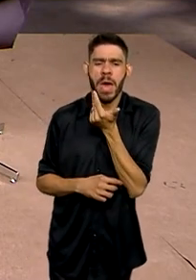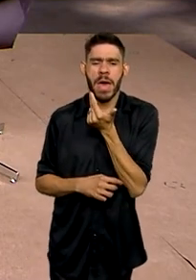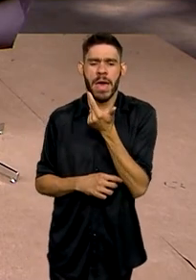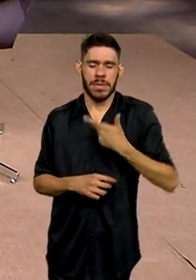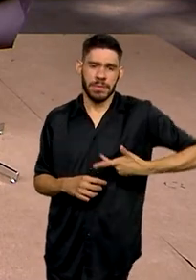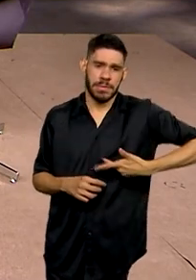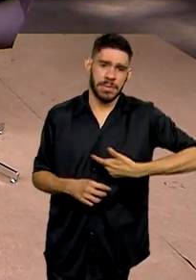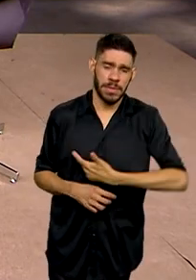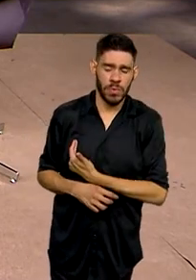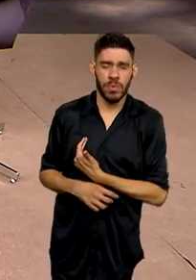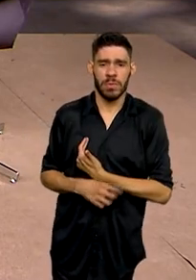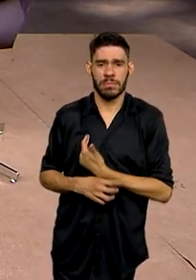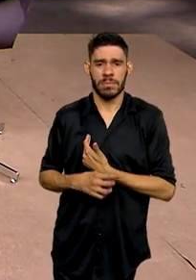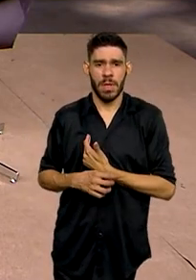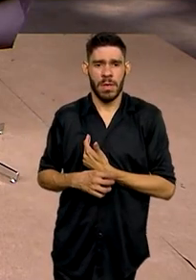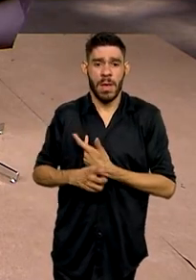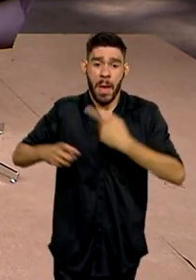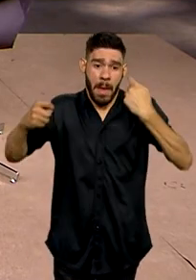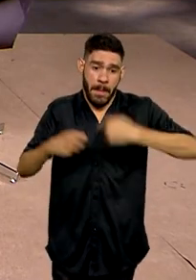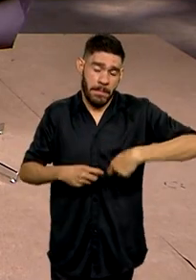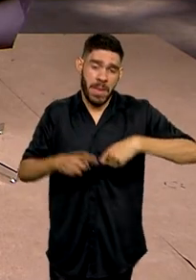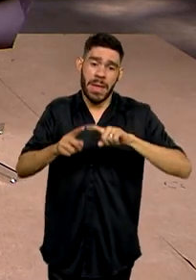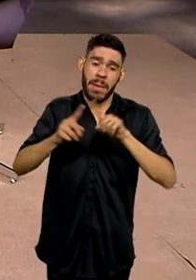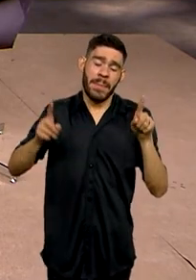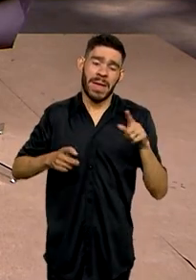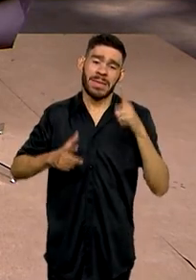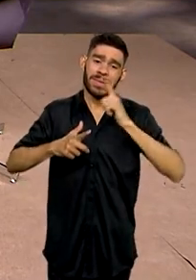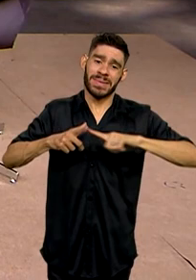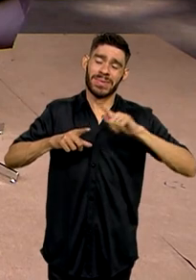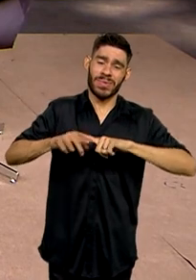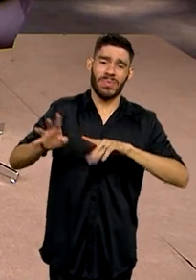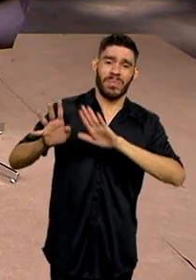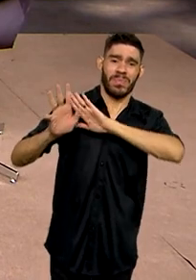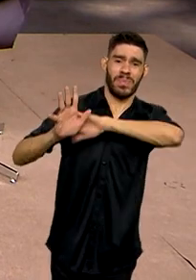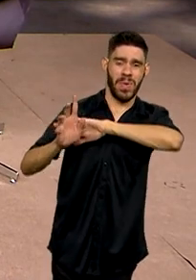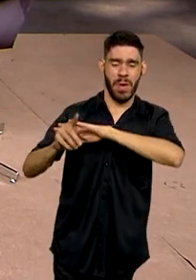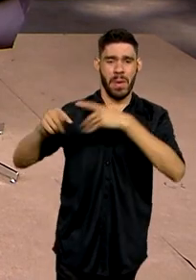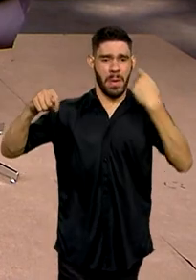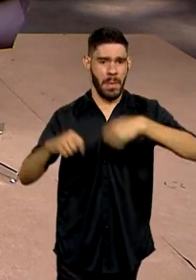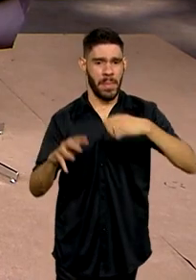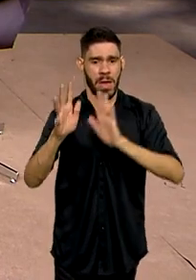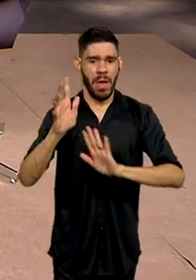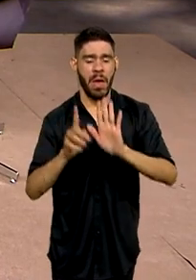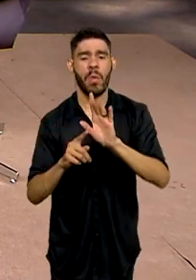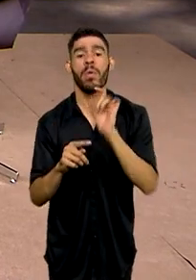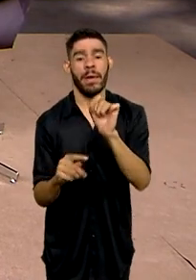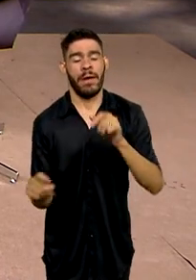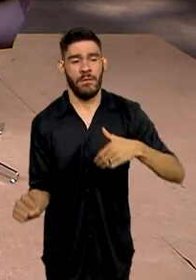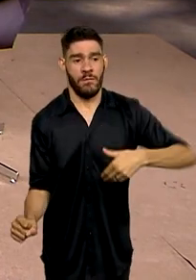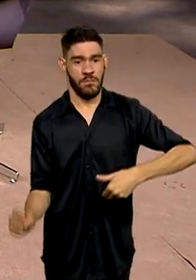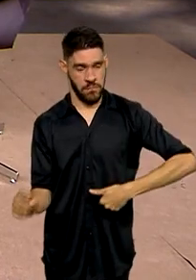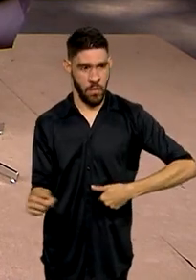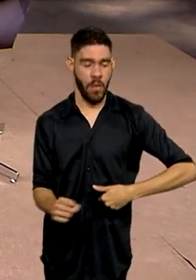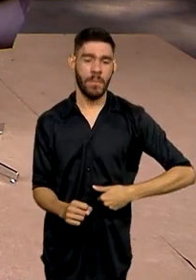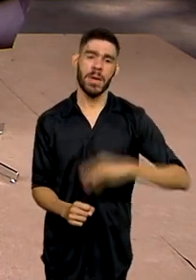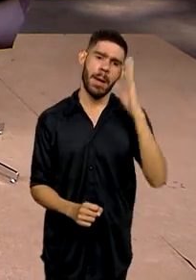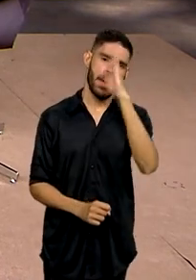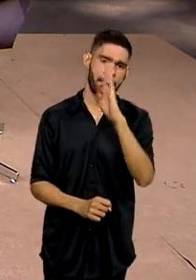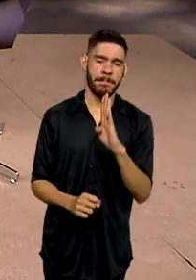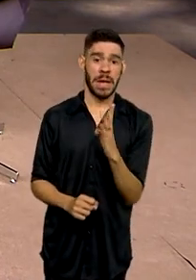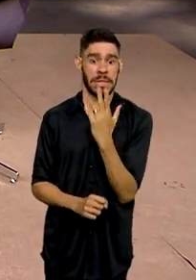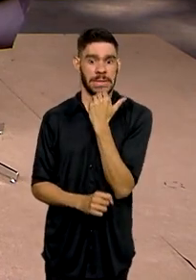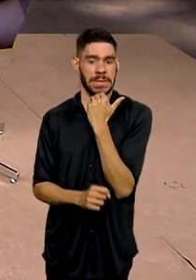cirurgia, o que for necessário. Mas, tem um problema aqui, que precisa também ser cuidado, da fome. O Brasil cresceu a